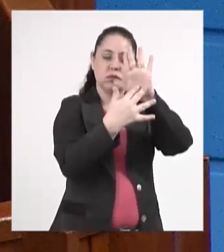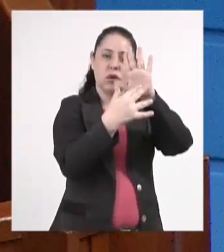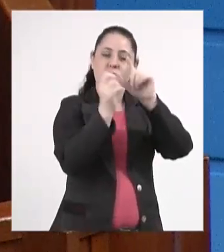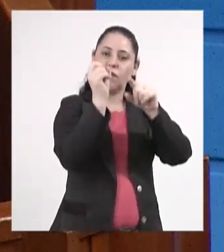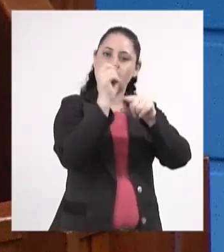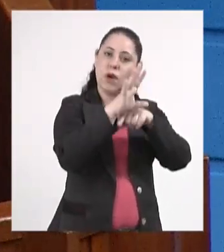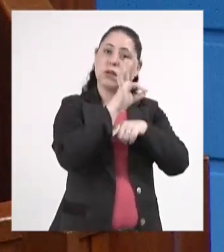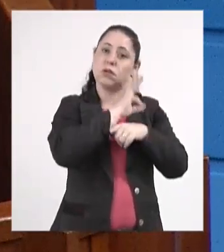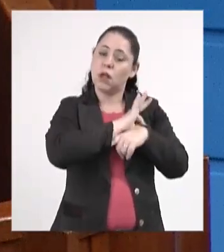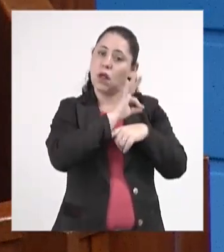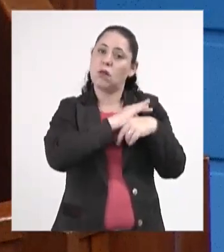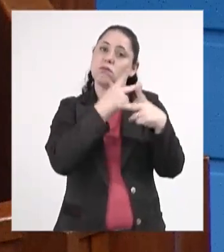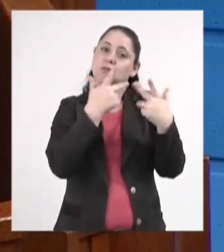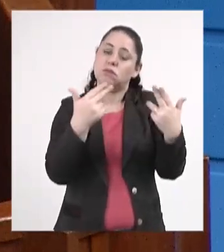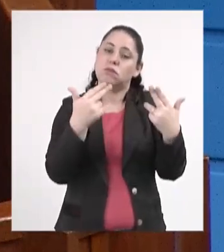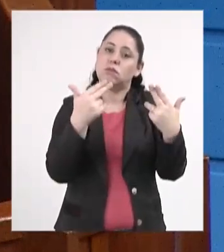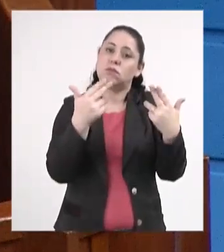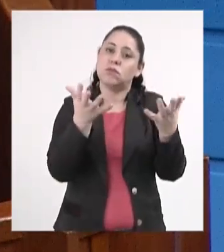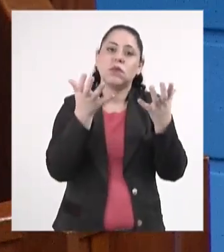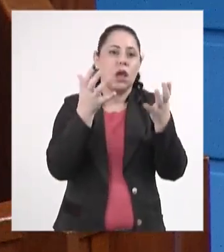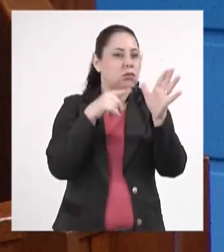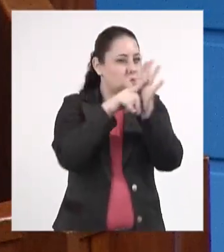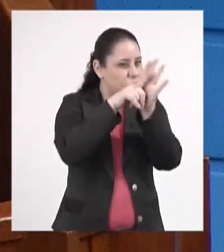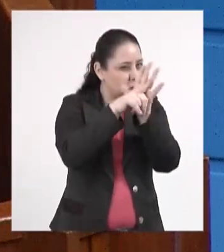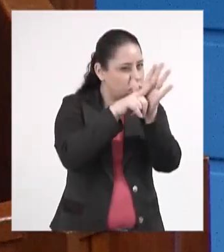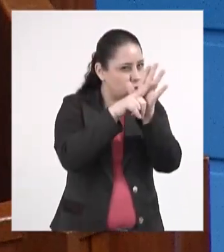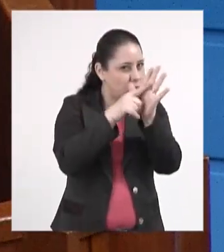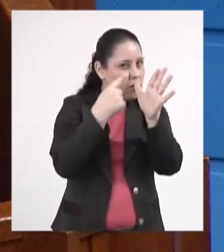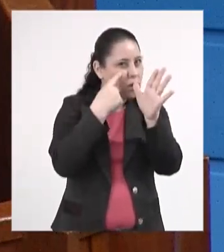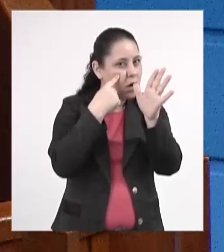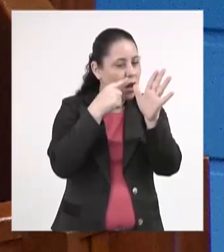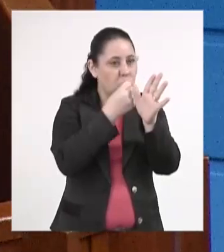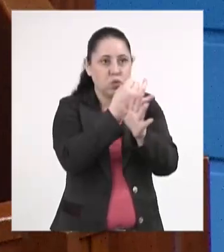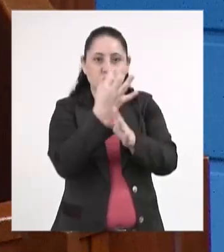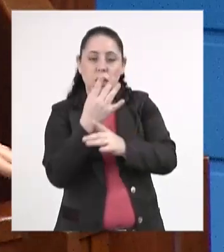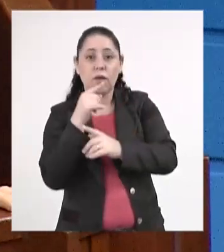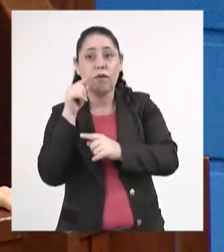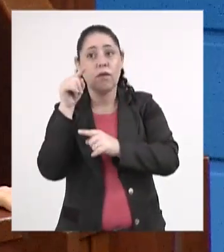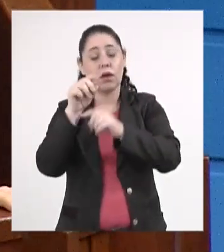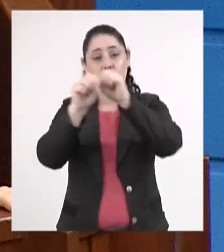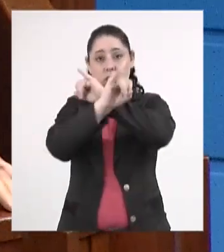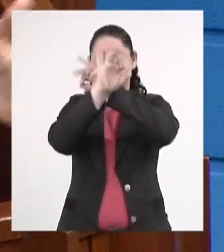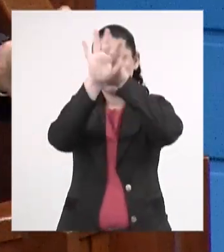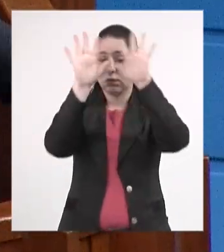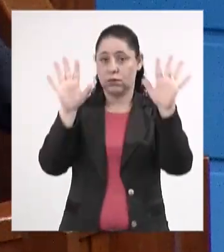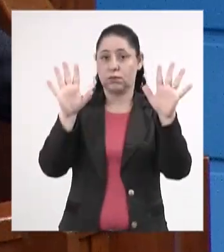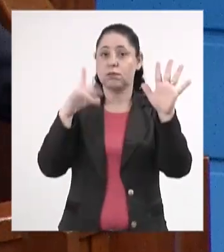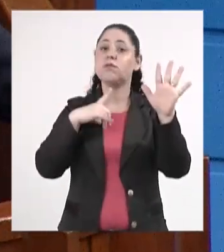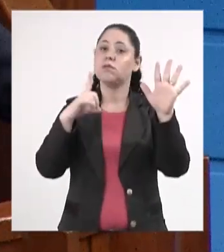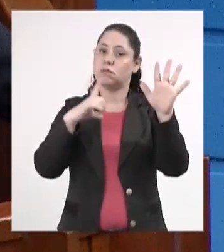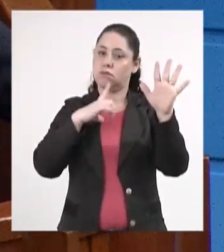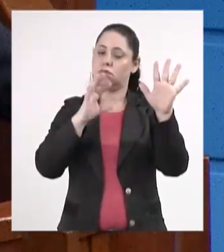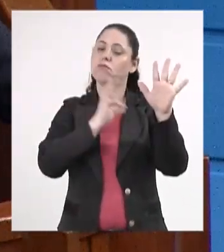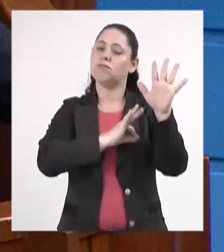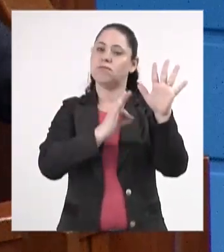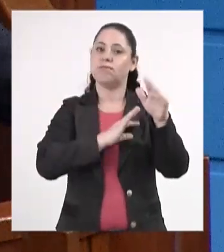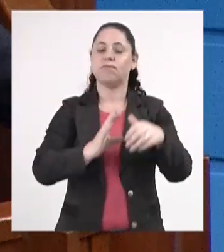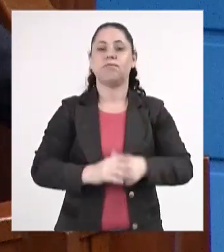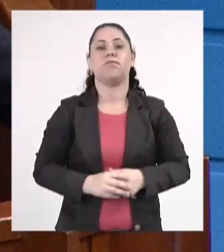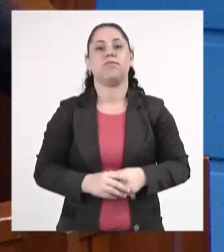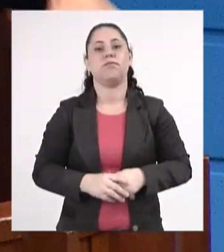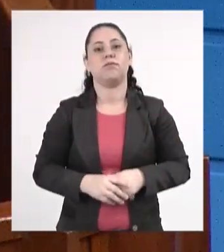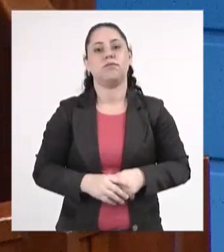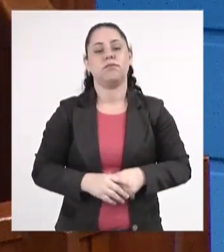cargo, quanto ganha, e quiser checar o valor em numerário, vai lá no portal da transparência, está lá. Então,